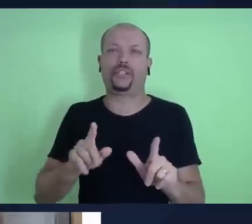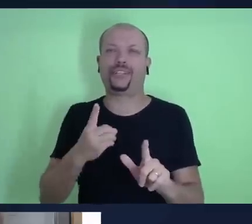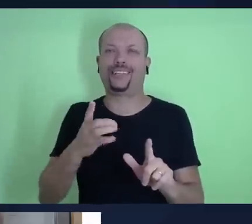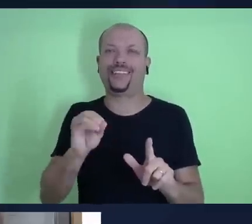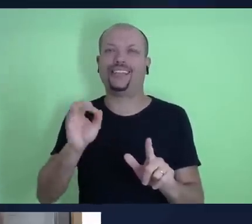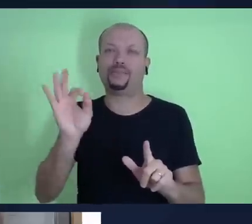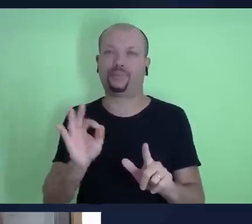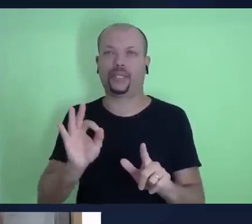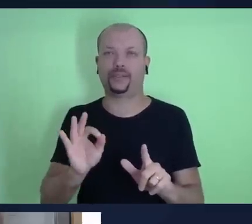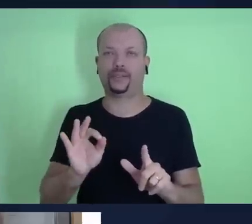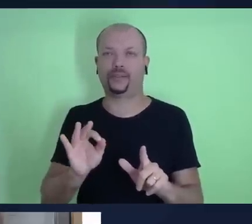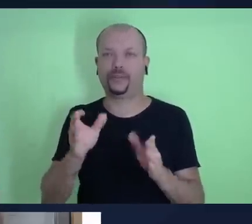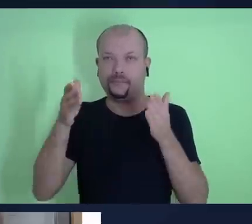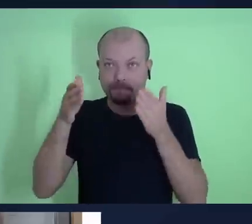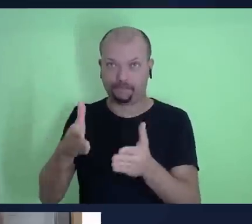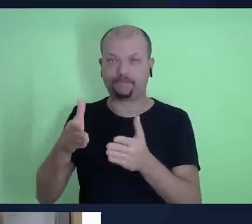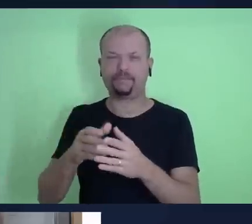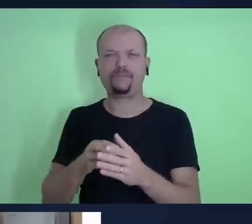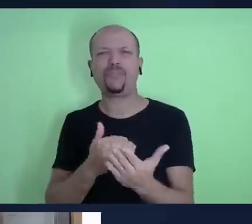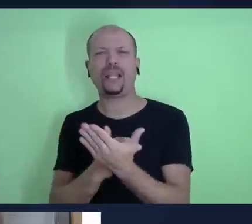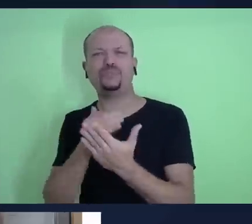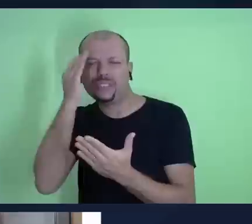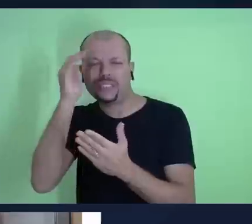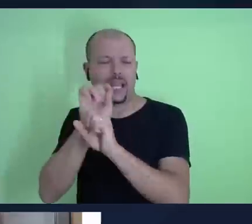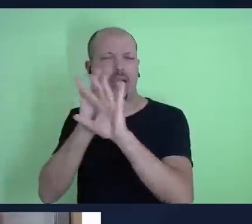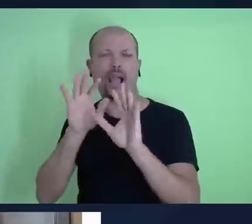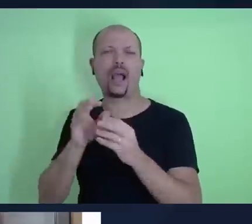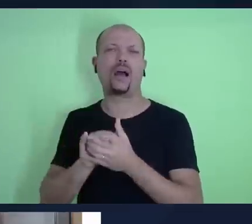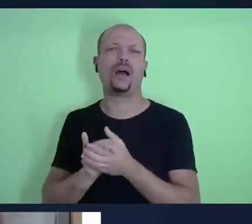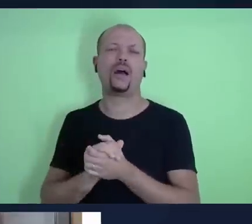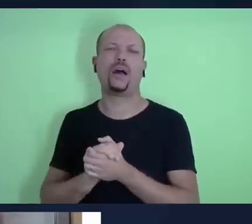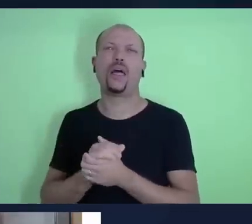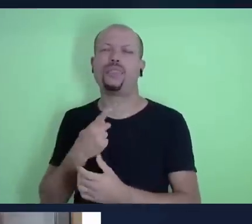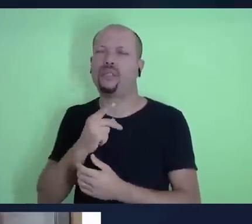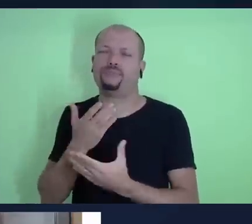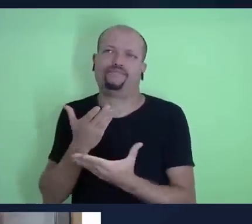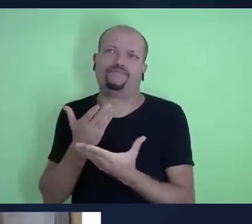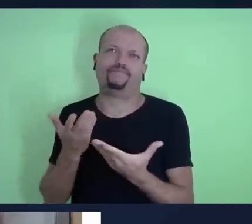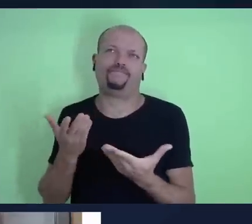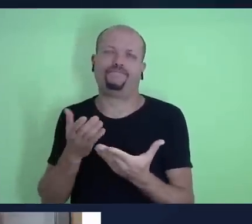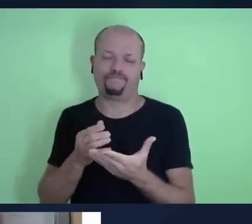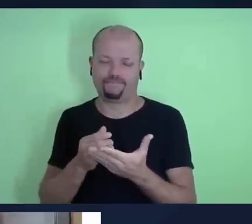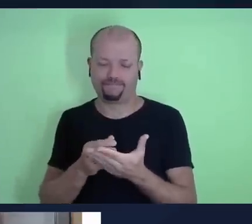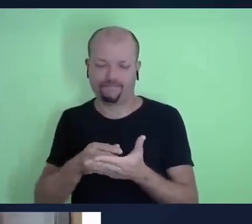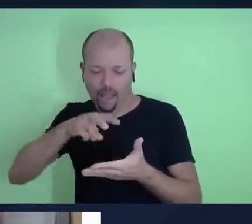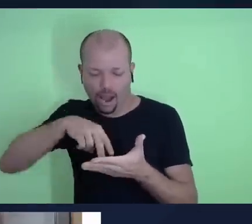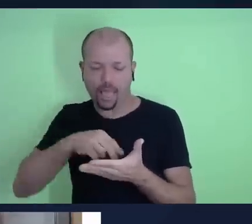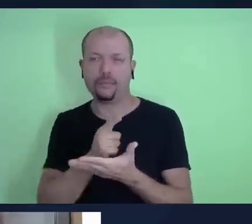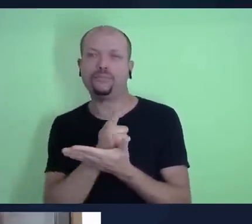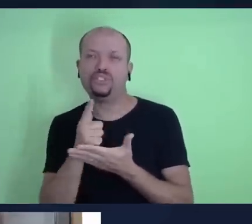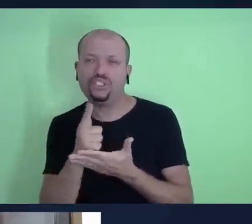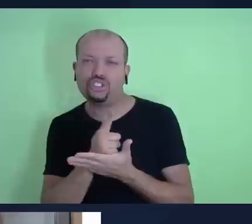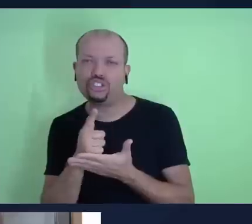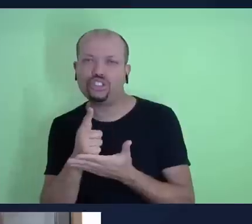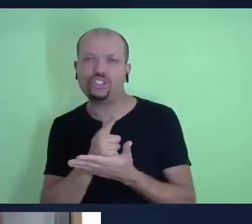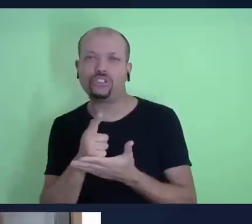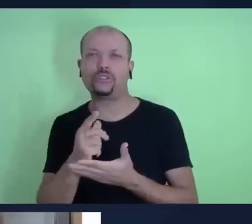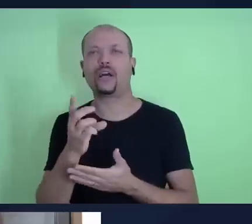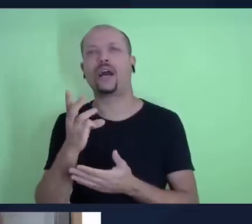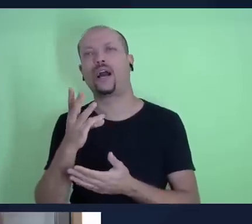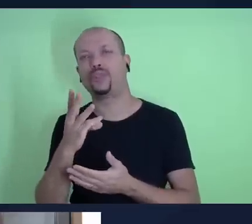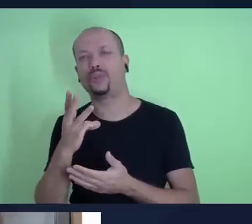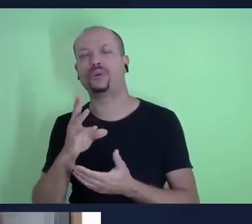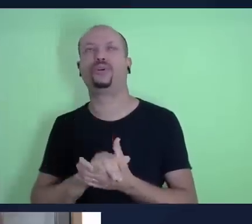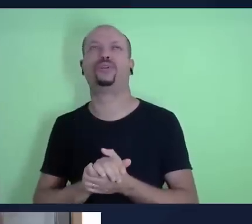parte. Nos ajude agora a entender um pouco, quando nós trabalhamos Gênesis 14 e Hebreus 7, o dízimo, ele